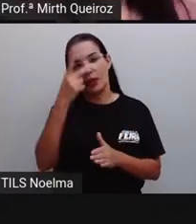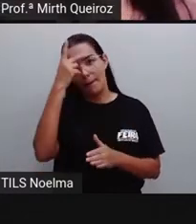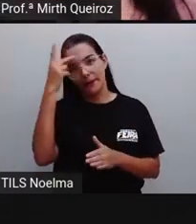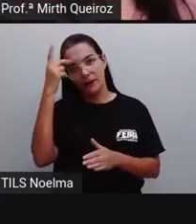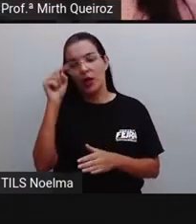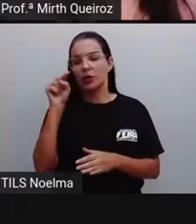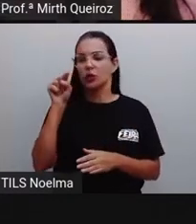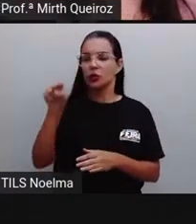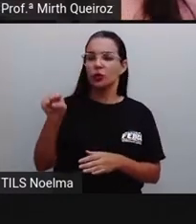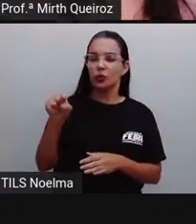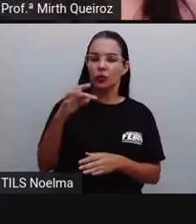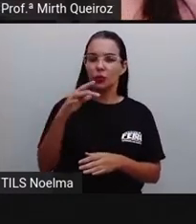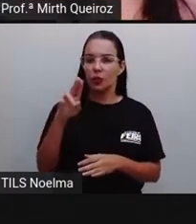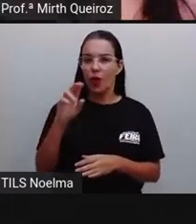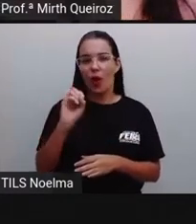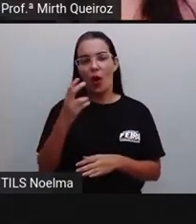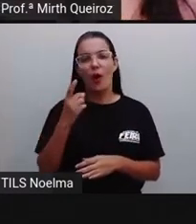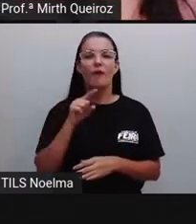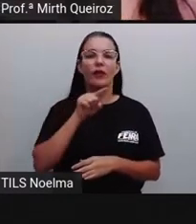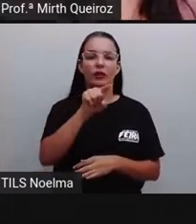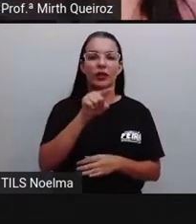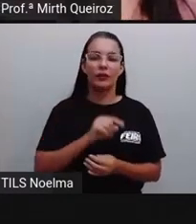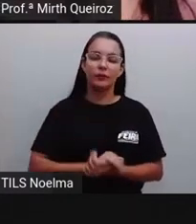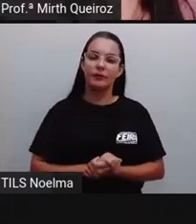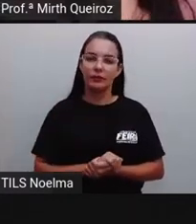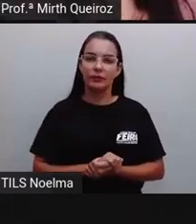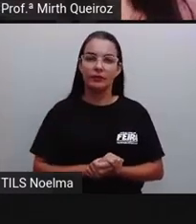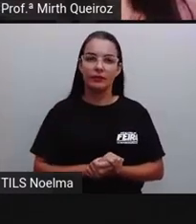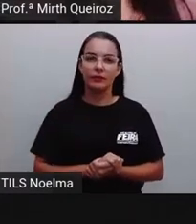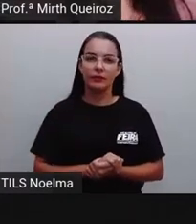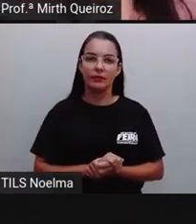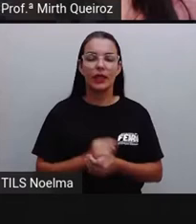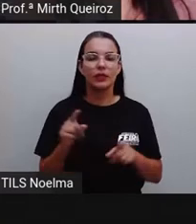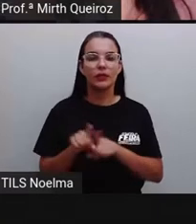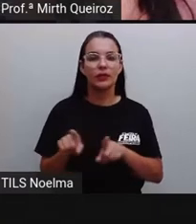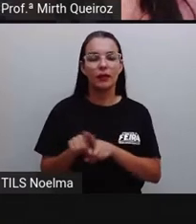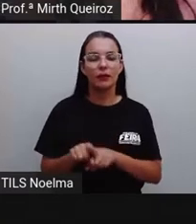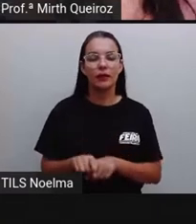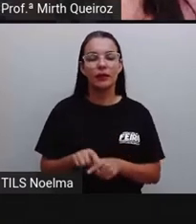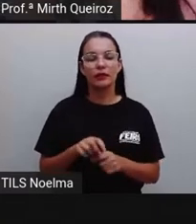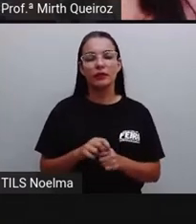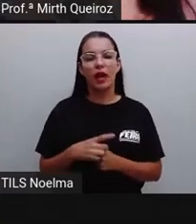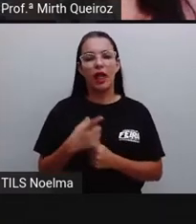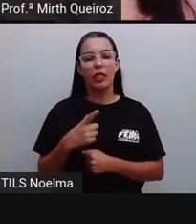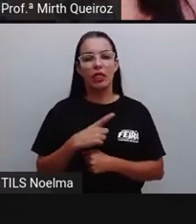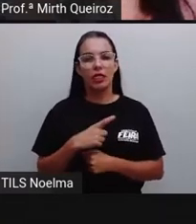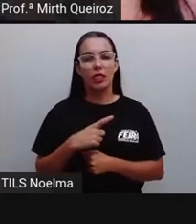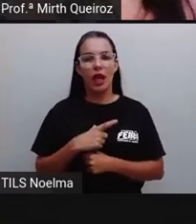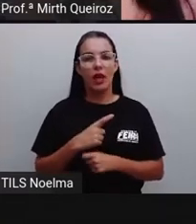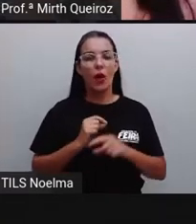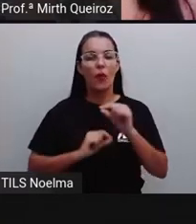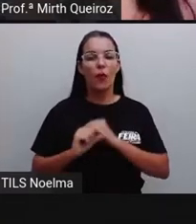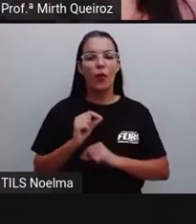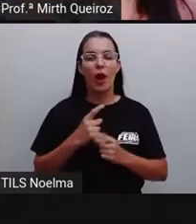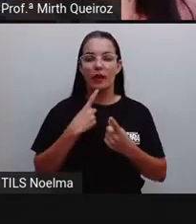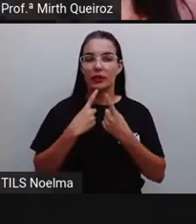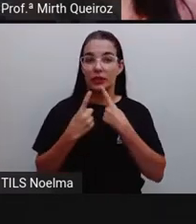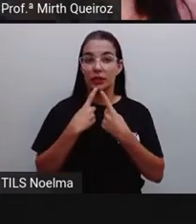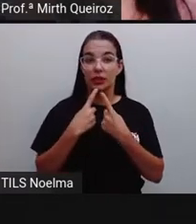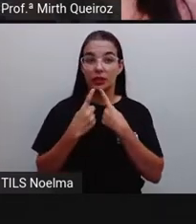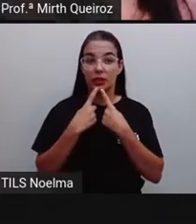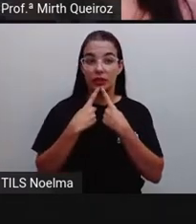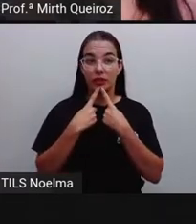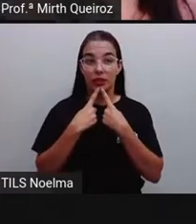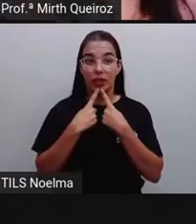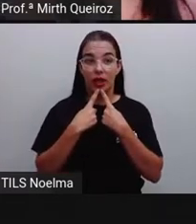possui também a discussão de temas que são